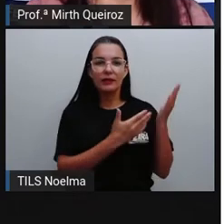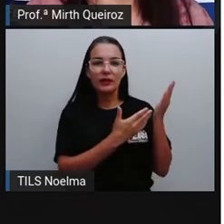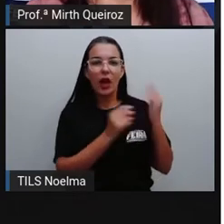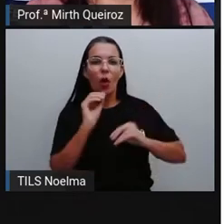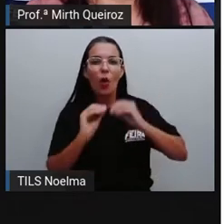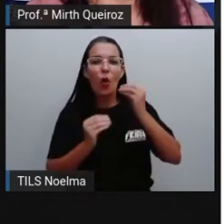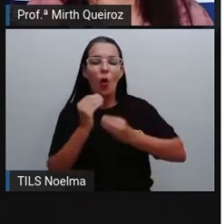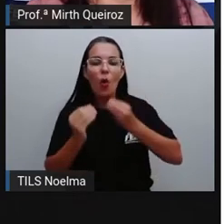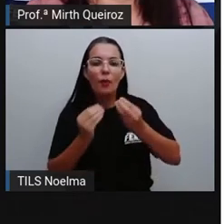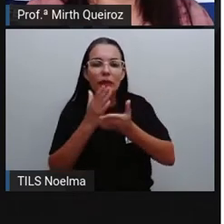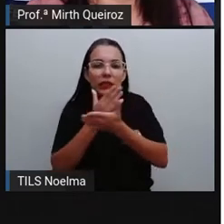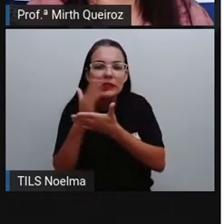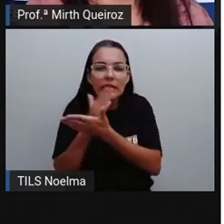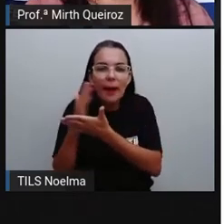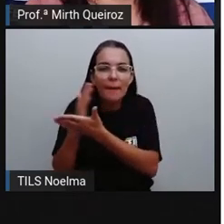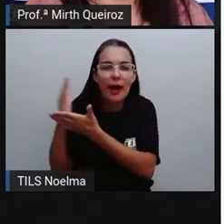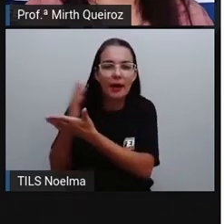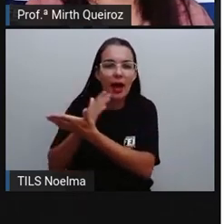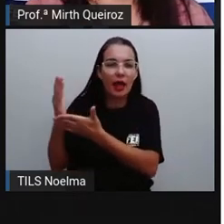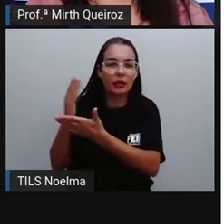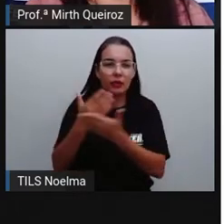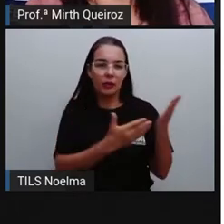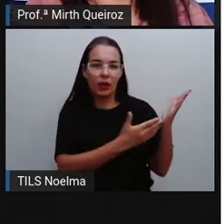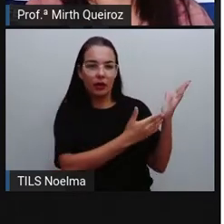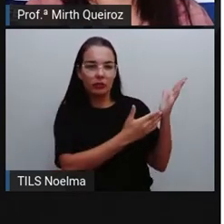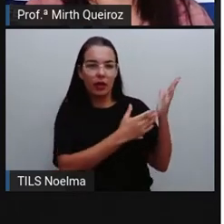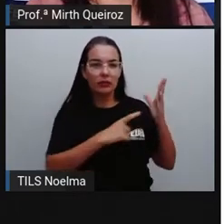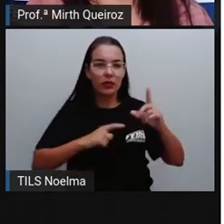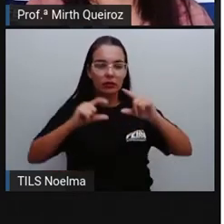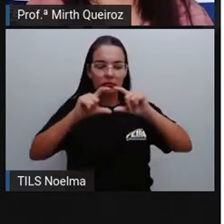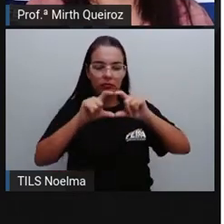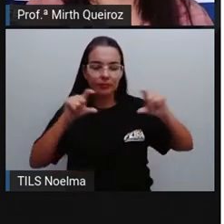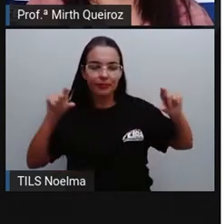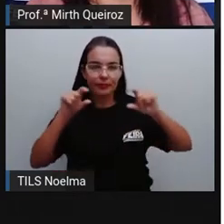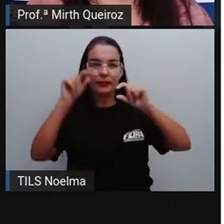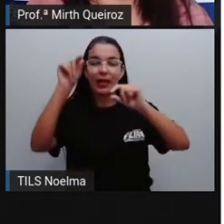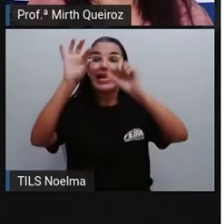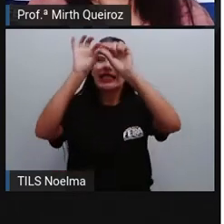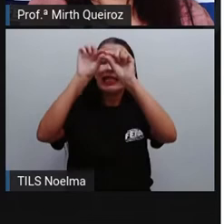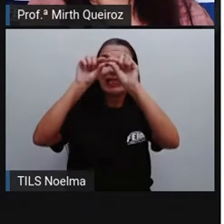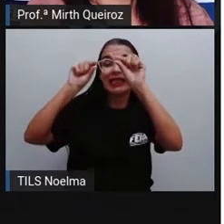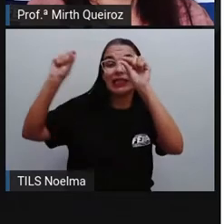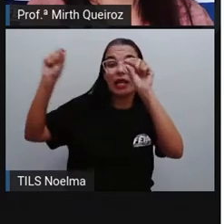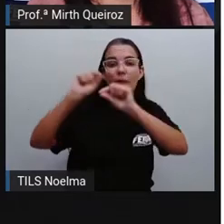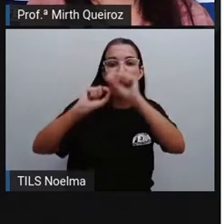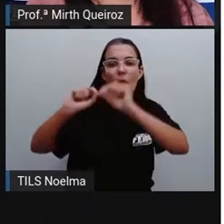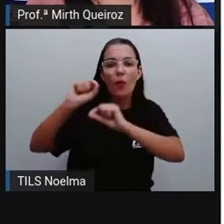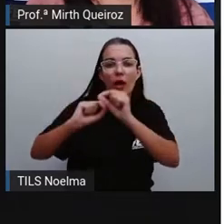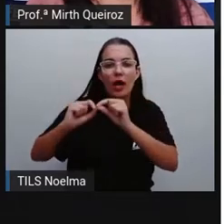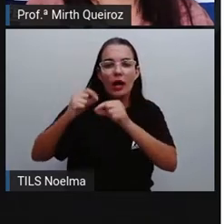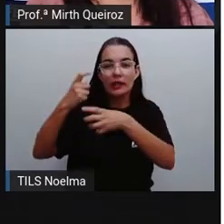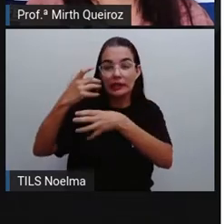partes de uma carta informal, onde inicialmente a gente coloca na primeira linha ali no canto, né?